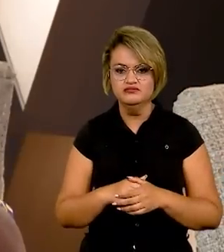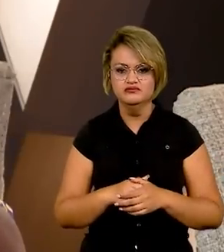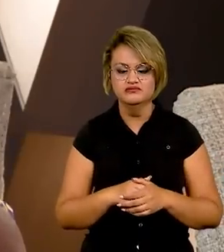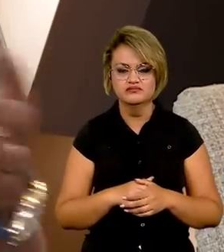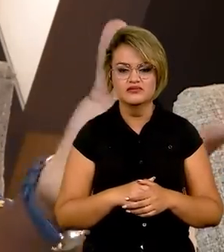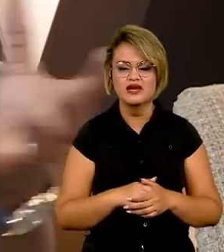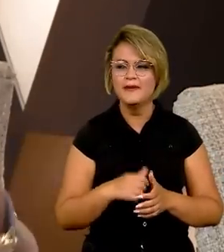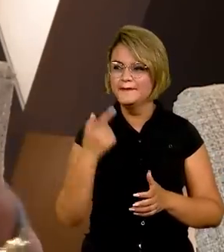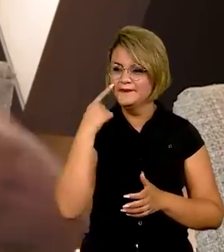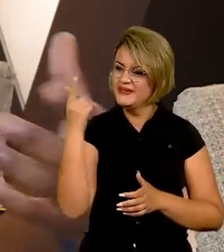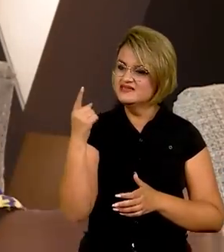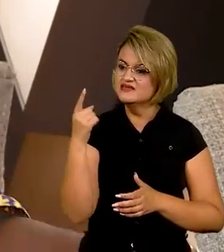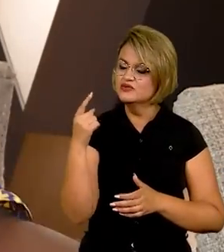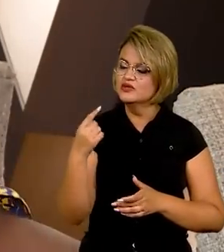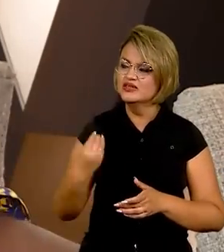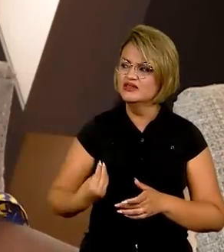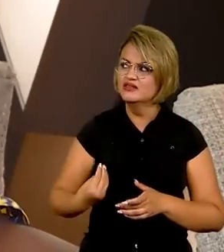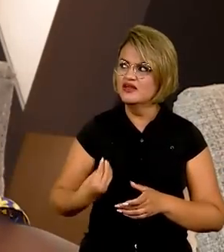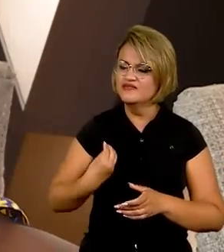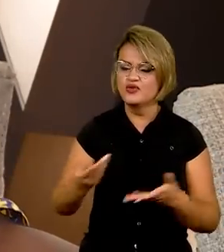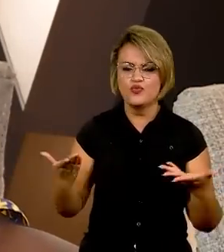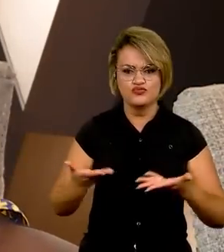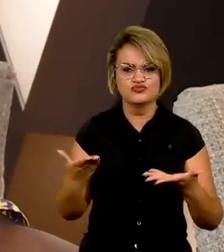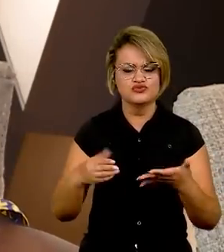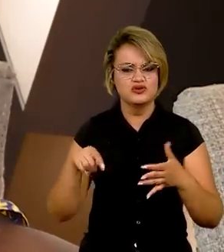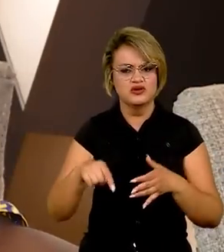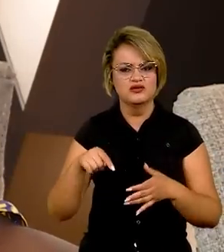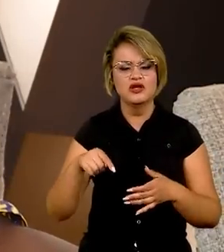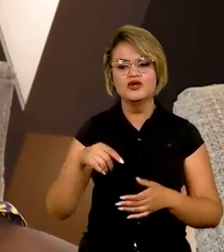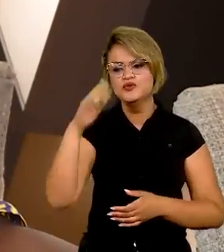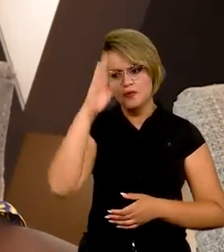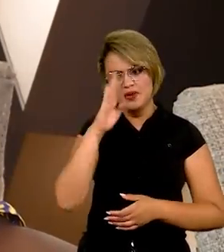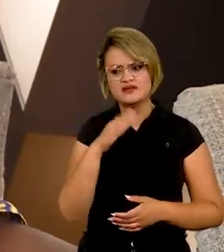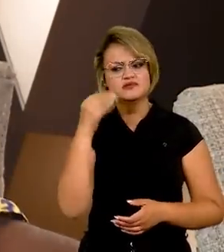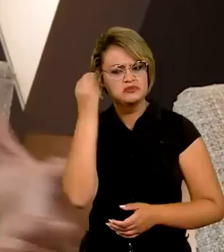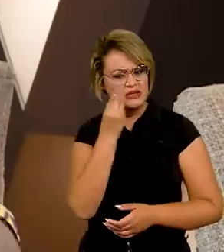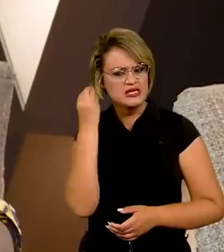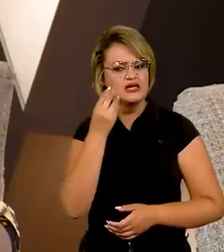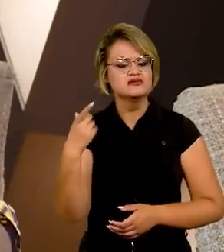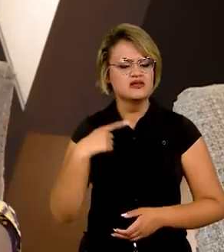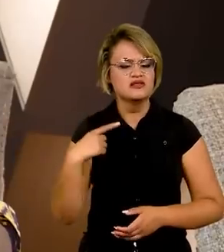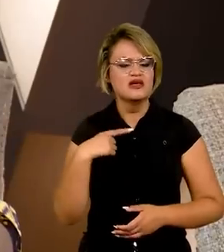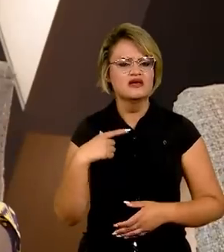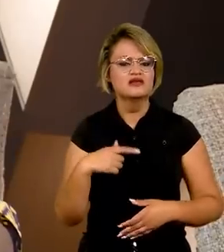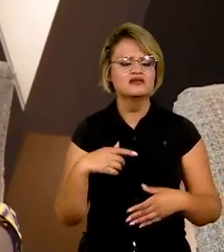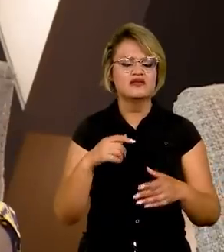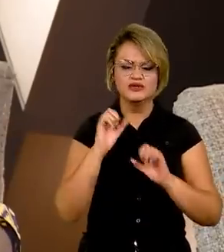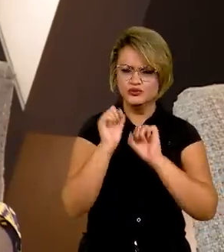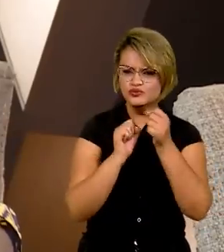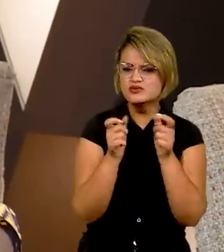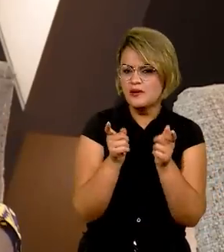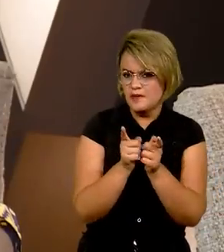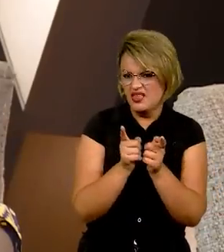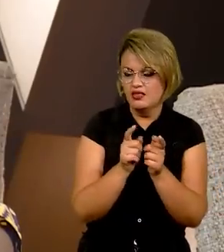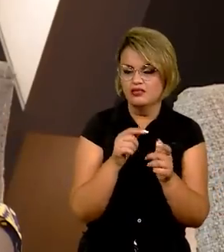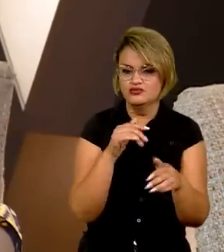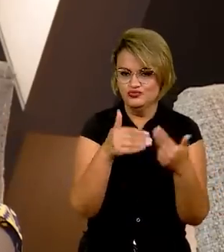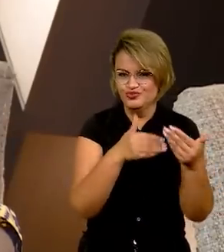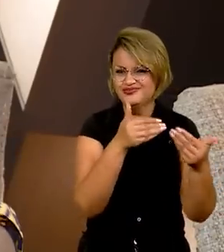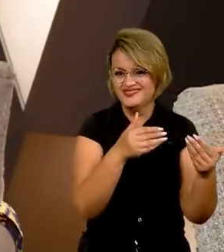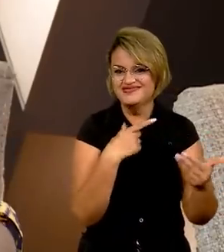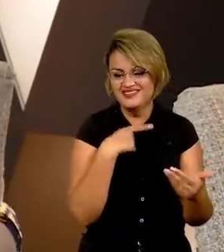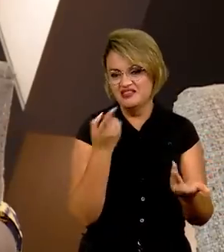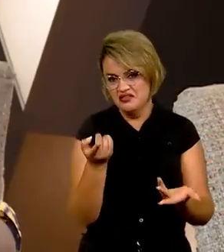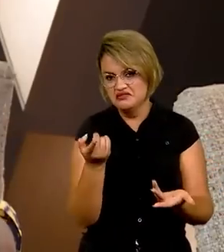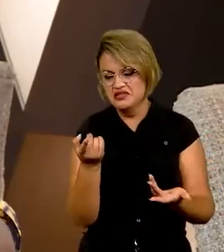Inicialmente, olhando para a realidade atual do país, e o Brasil tem muita experiência nisso, na pequena indústria transformadora, por exemplo,